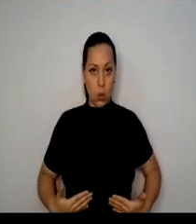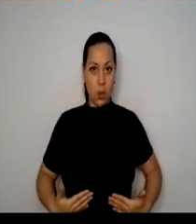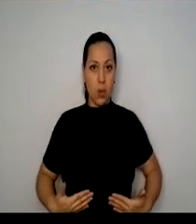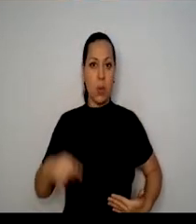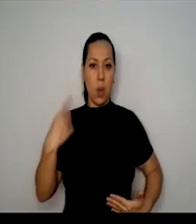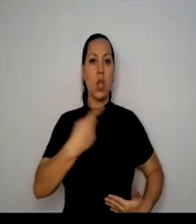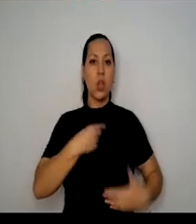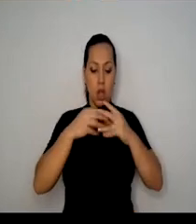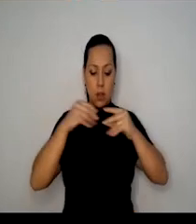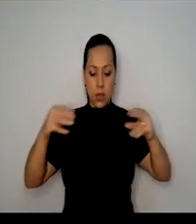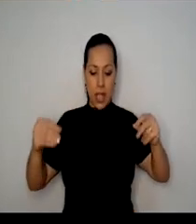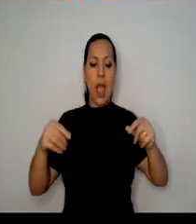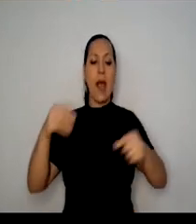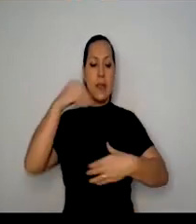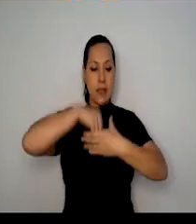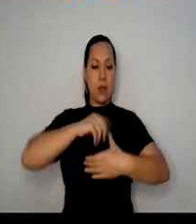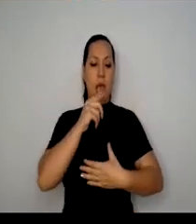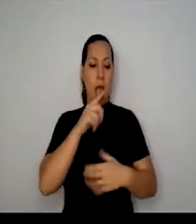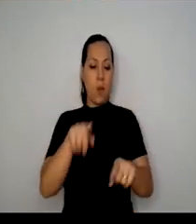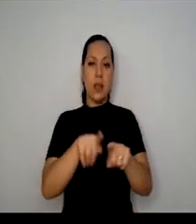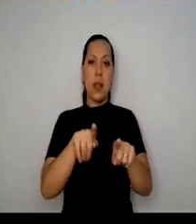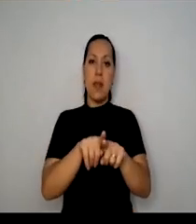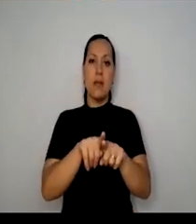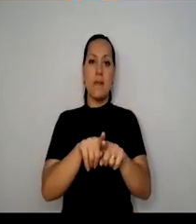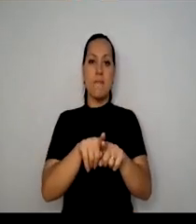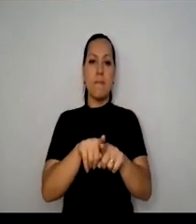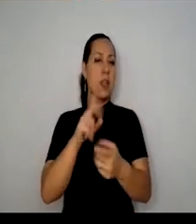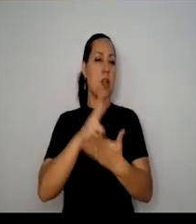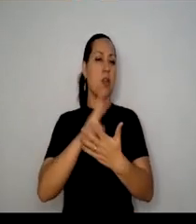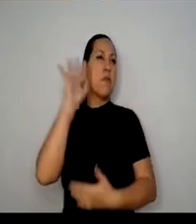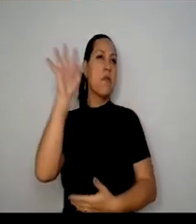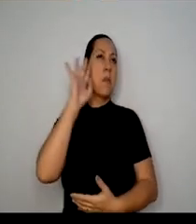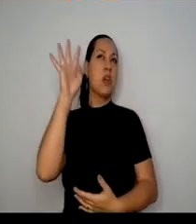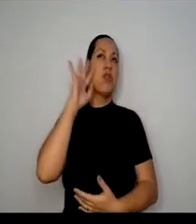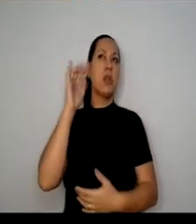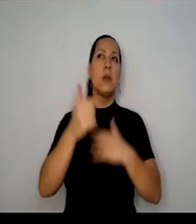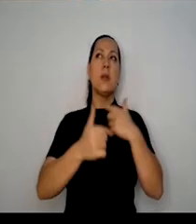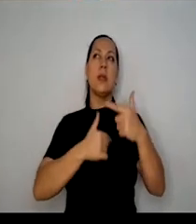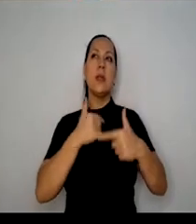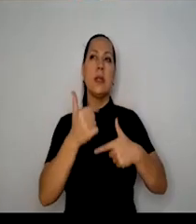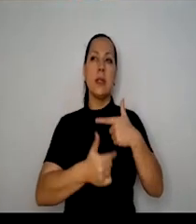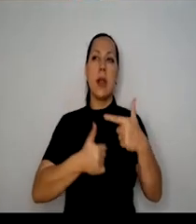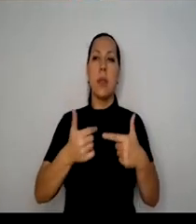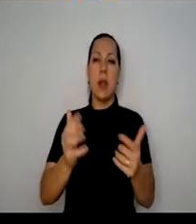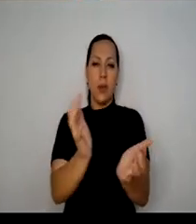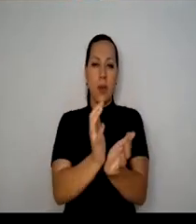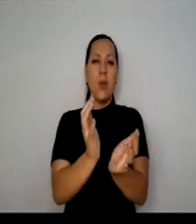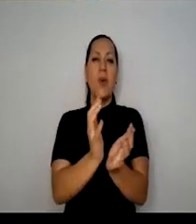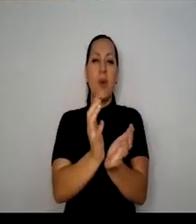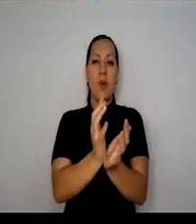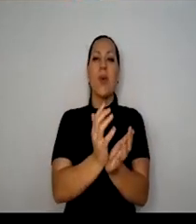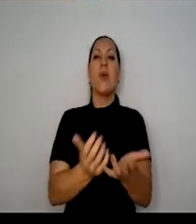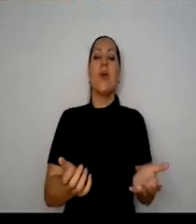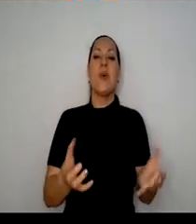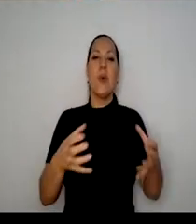que nós somos águas também, então eu sempre, eu fico imaginando e trabalhando com os meninos, com a Trupe Baião de Dois, esses